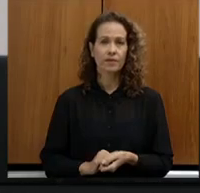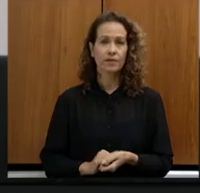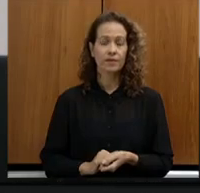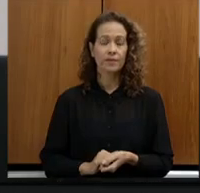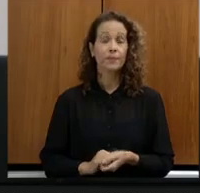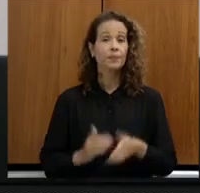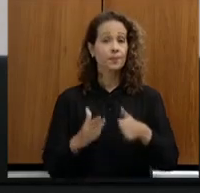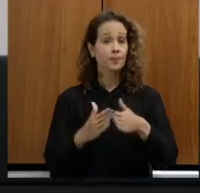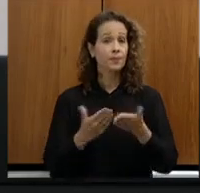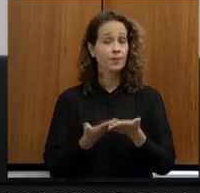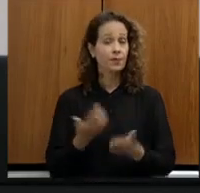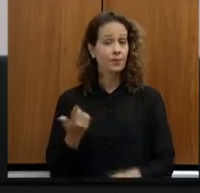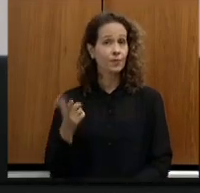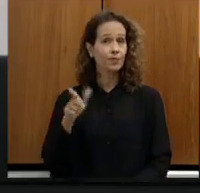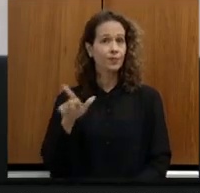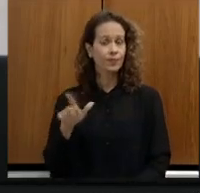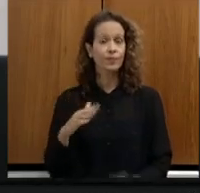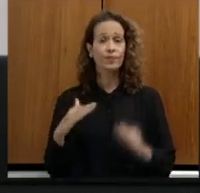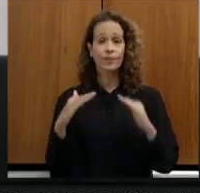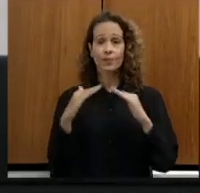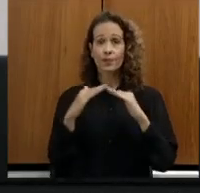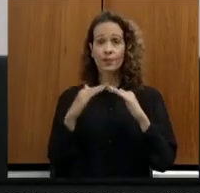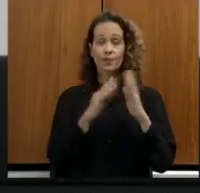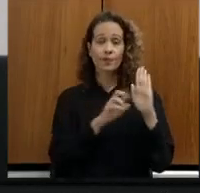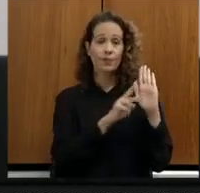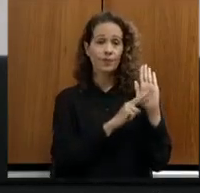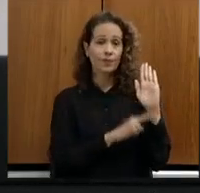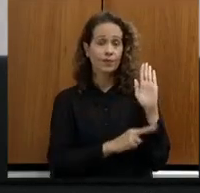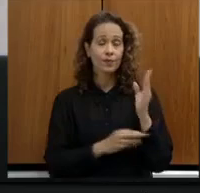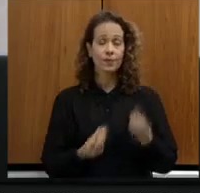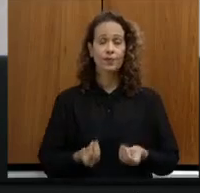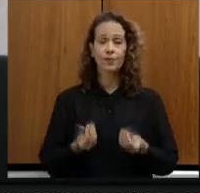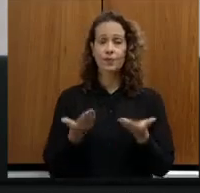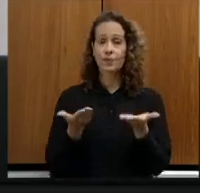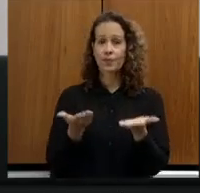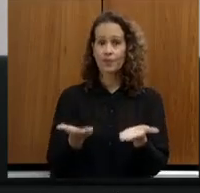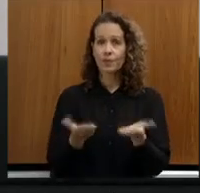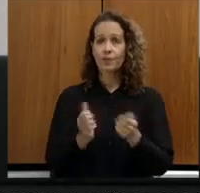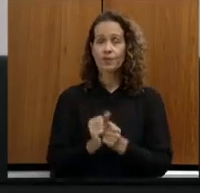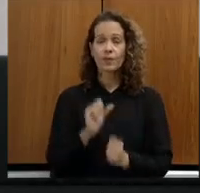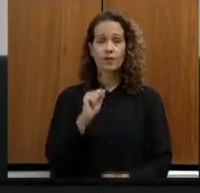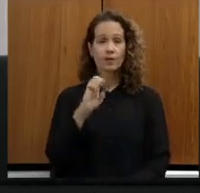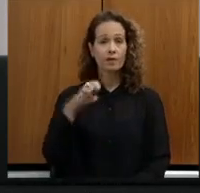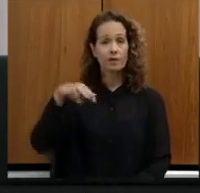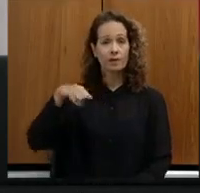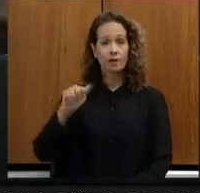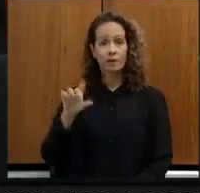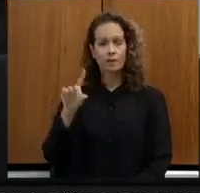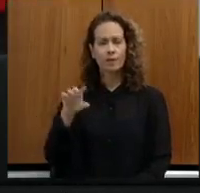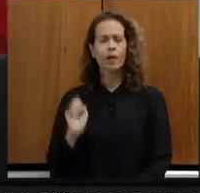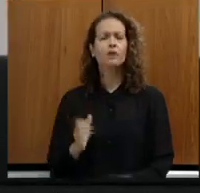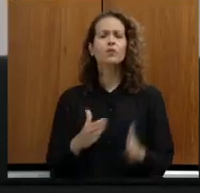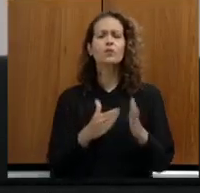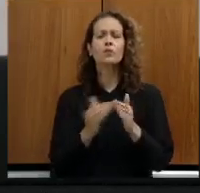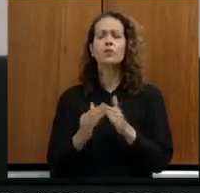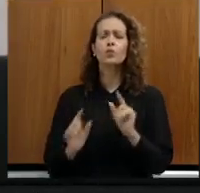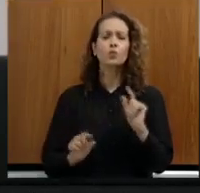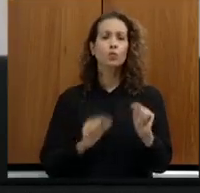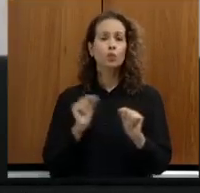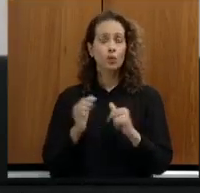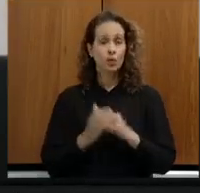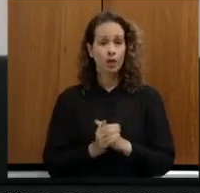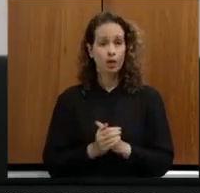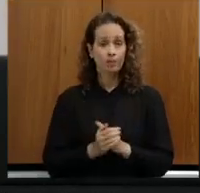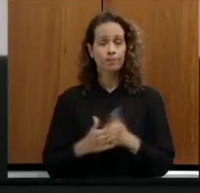que seja encaminhado a CEMAT pedido de providências para que